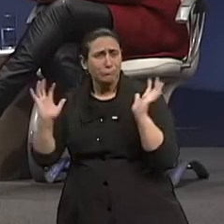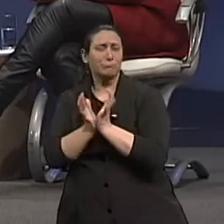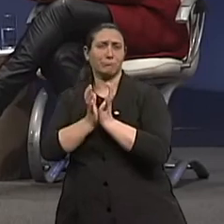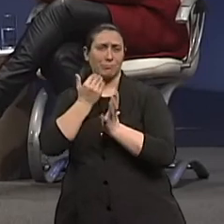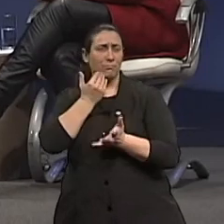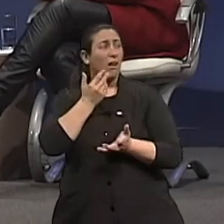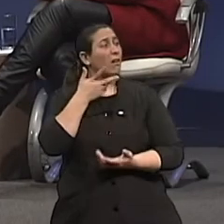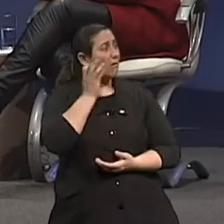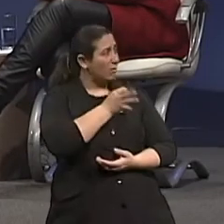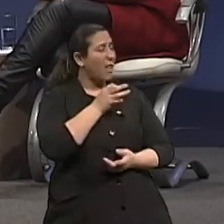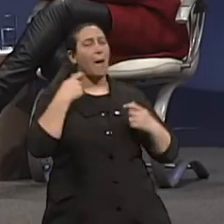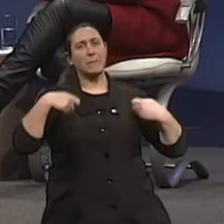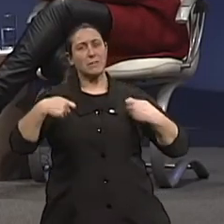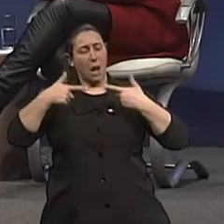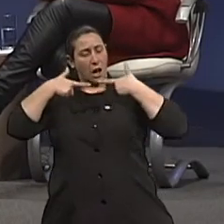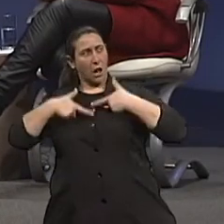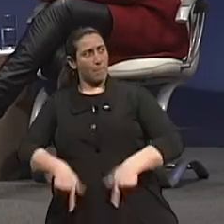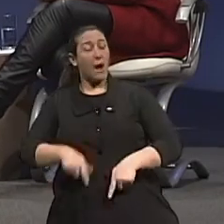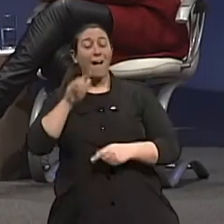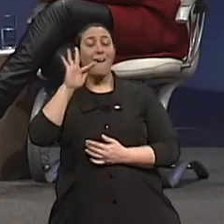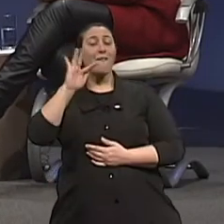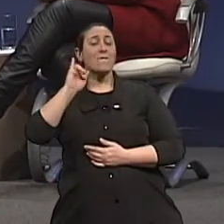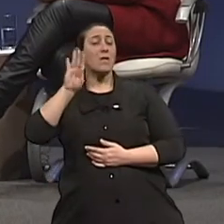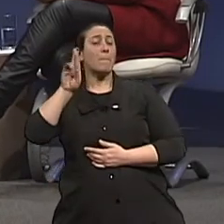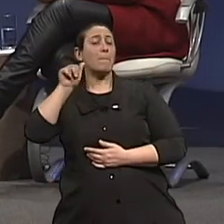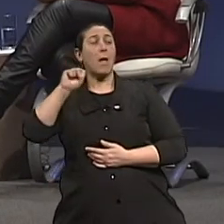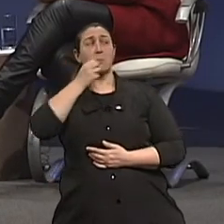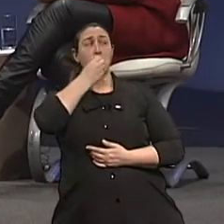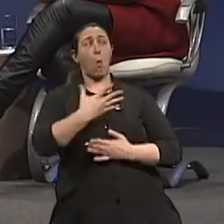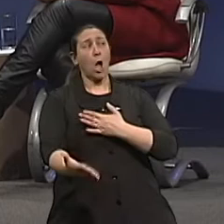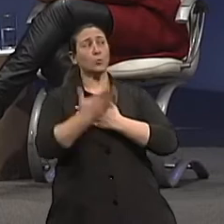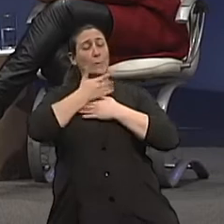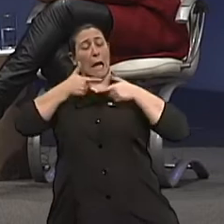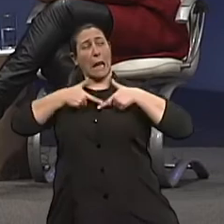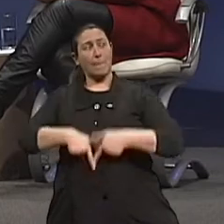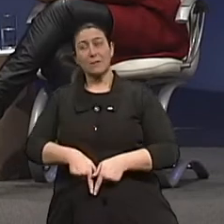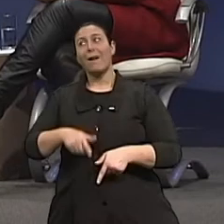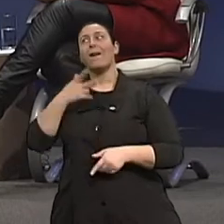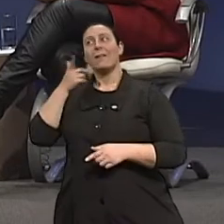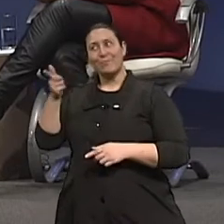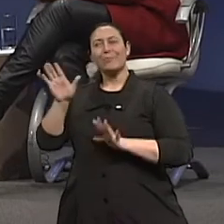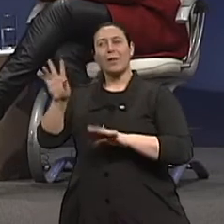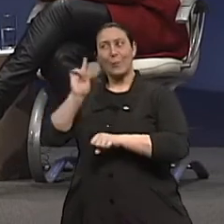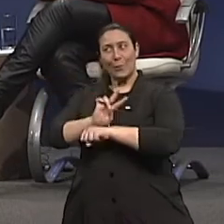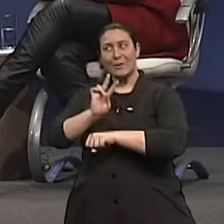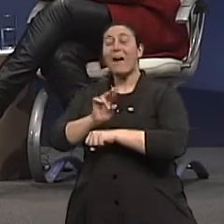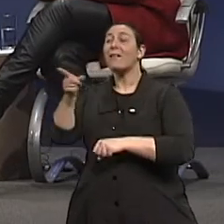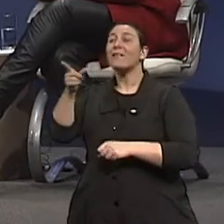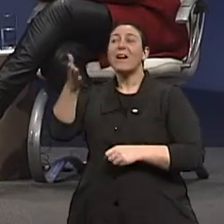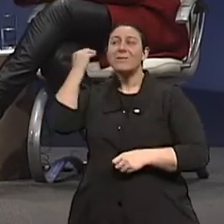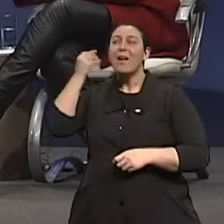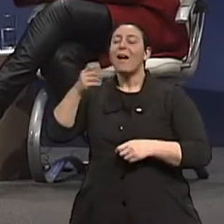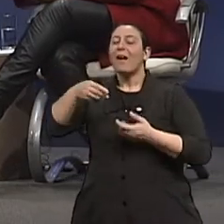leigos dizerem, é fazer uma limpeza. As fibras fazem uma limpeza. Cuidado com a ideia da limpeza que era antiga, que tinha que fazer lavagem,